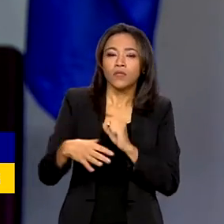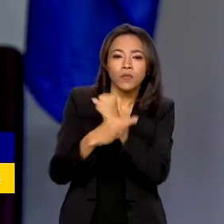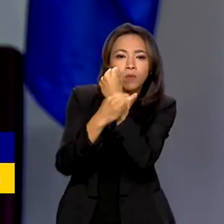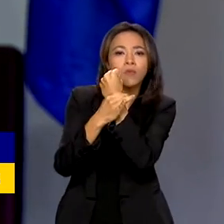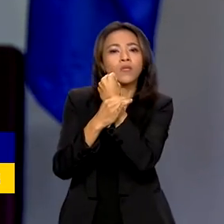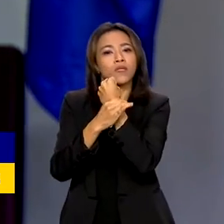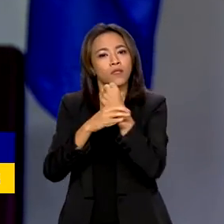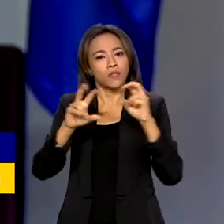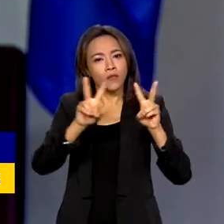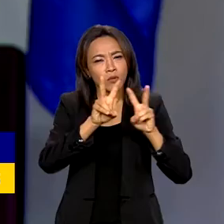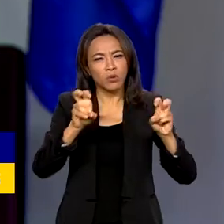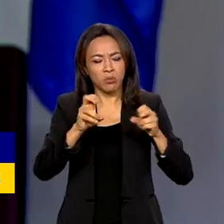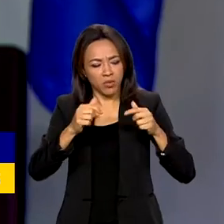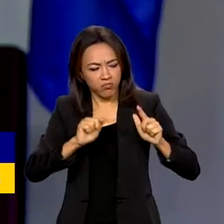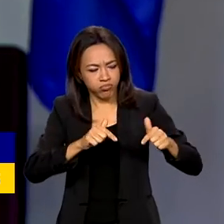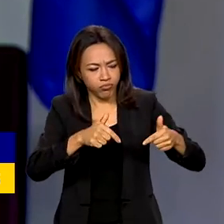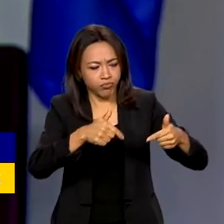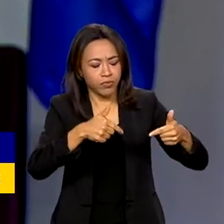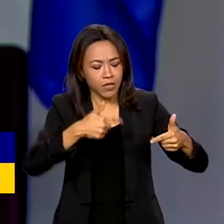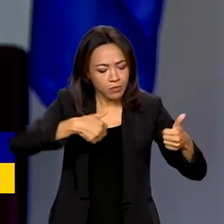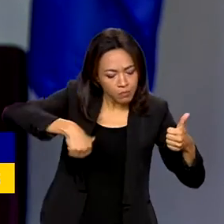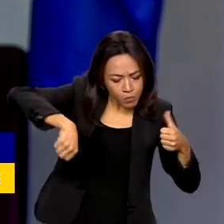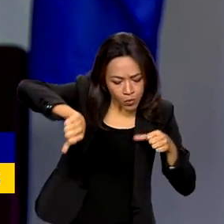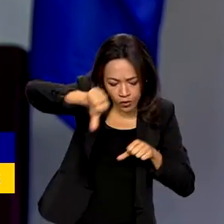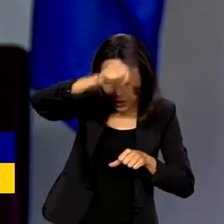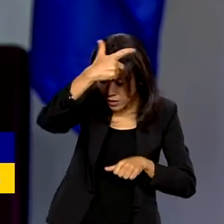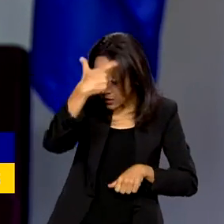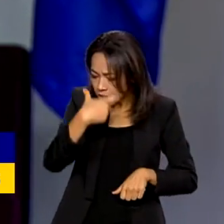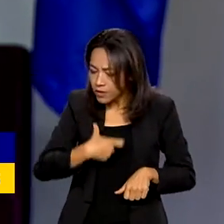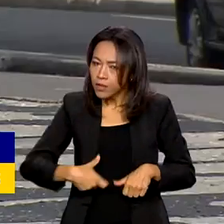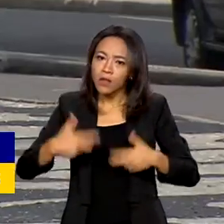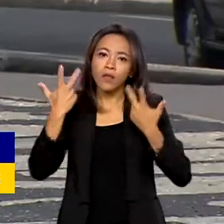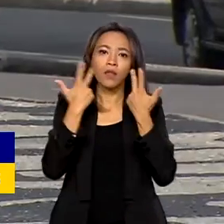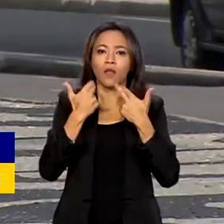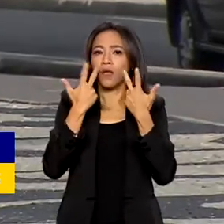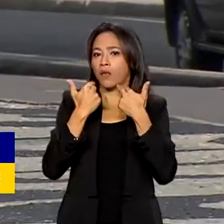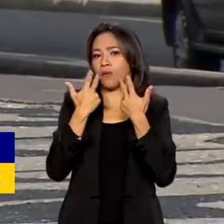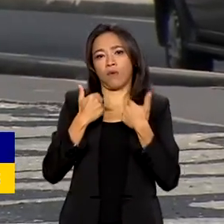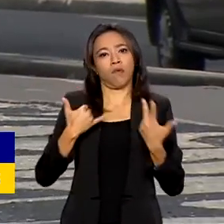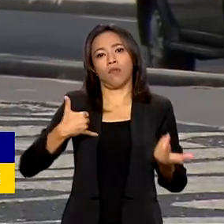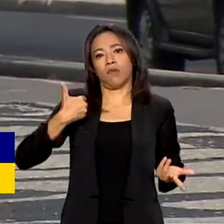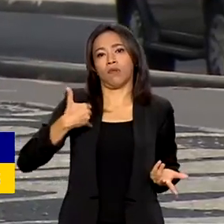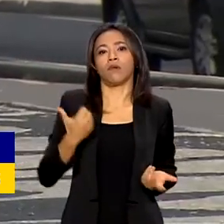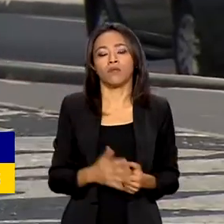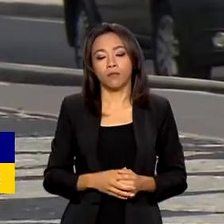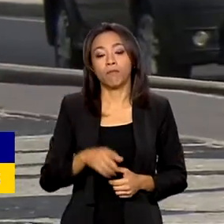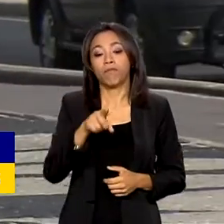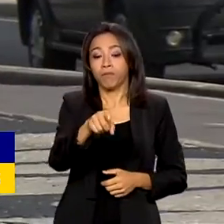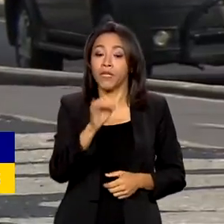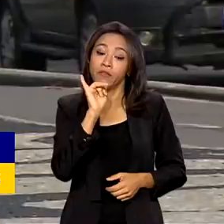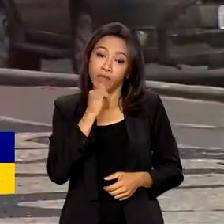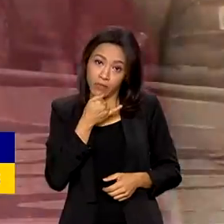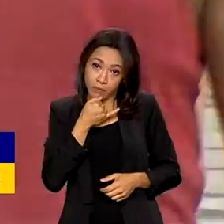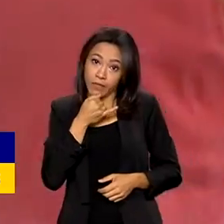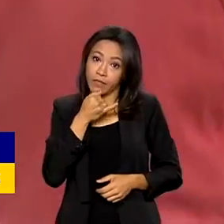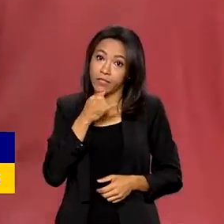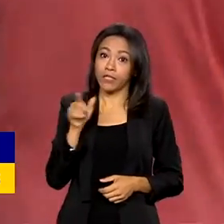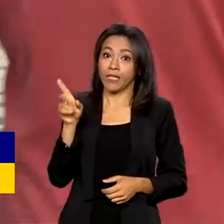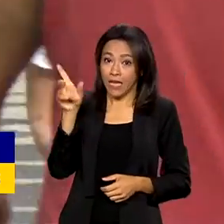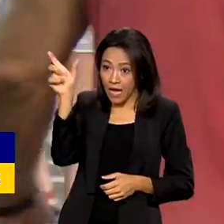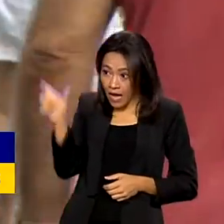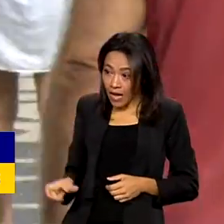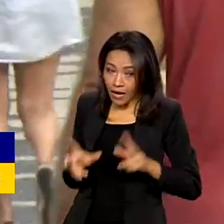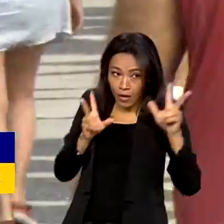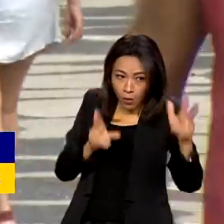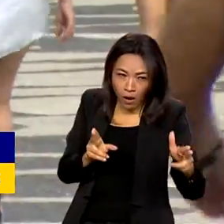enfrentamento das transformações naturais da idade. Infelizmente, a realidade da professora Laír não é